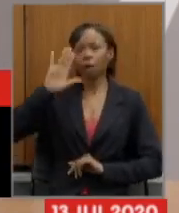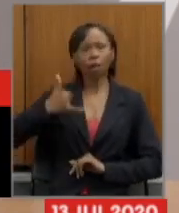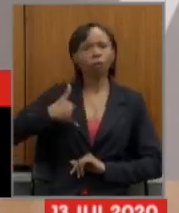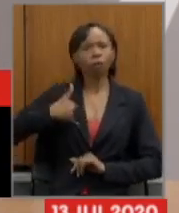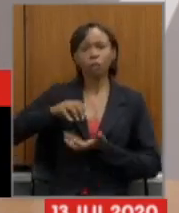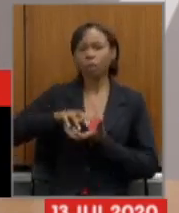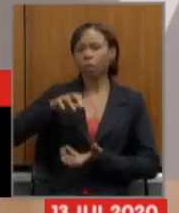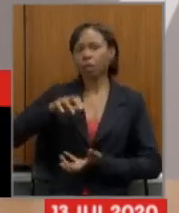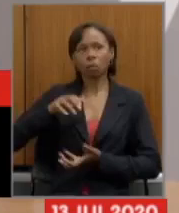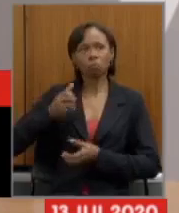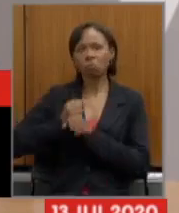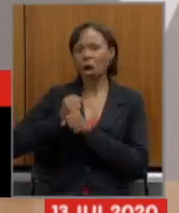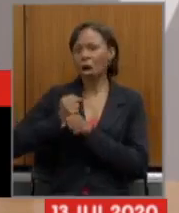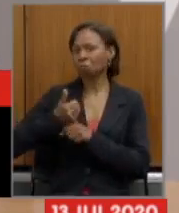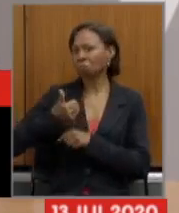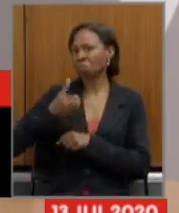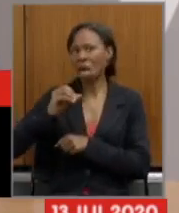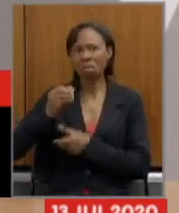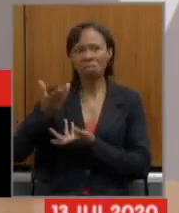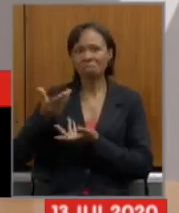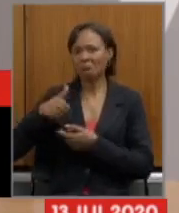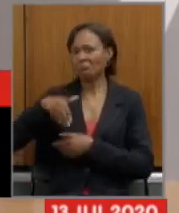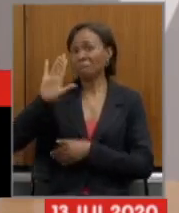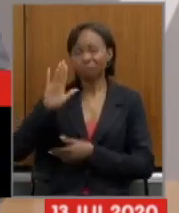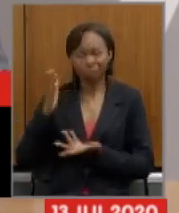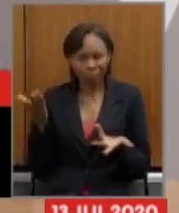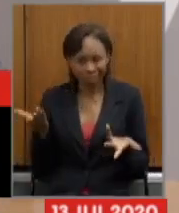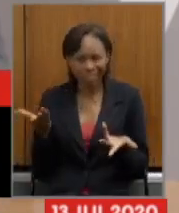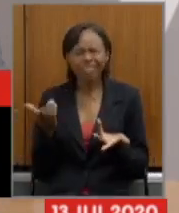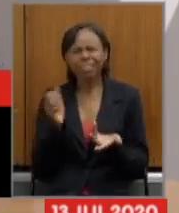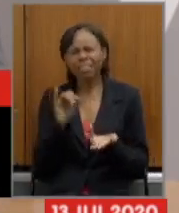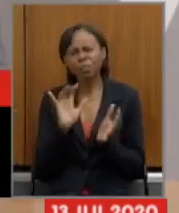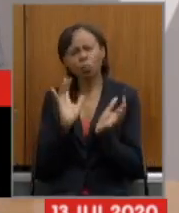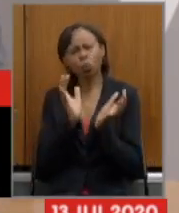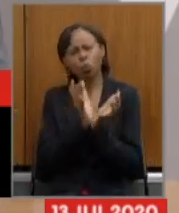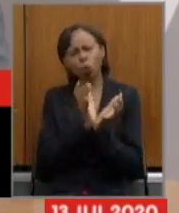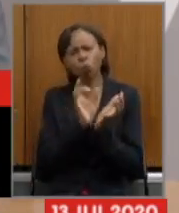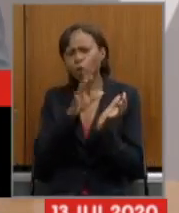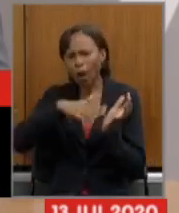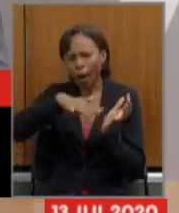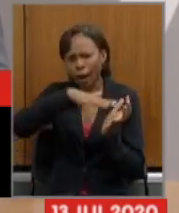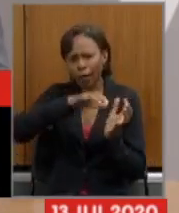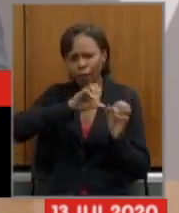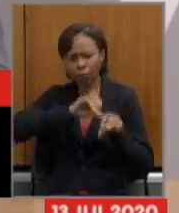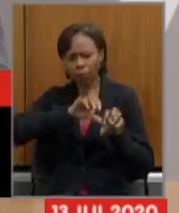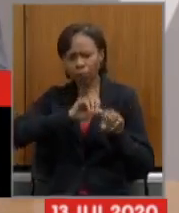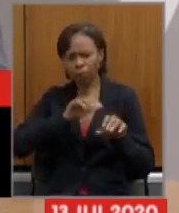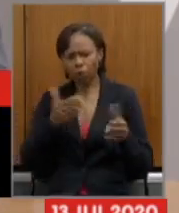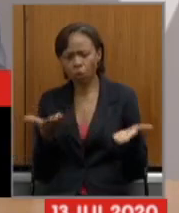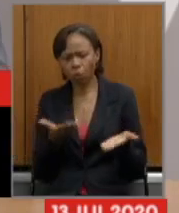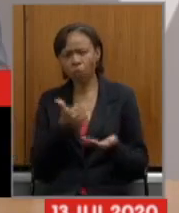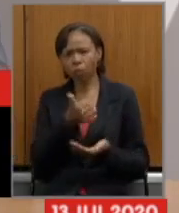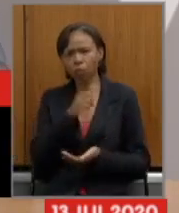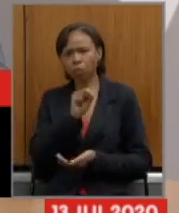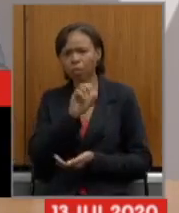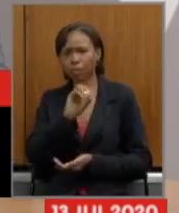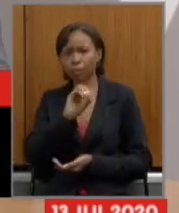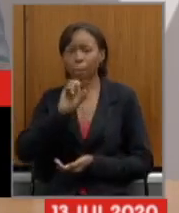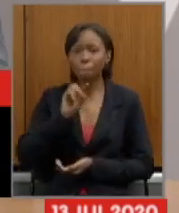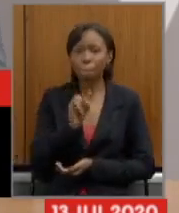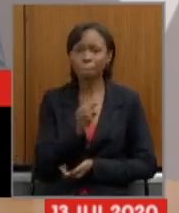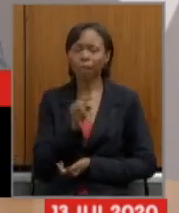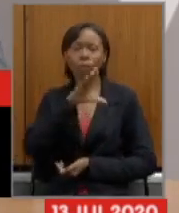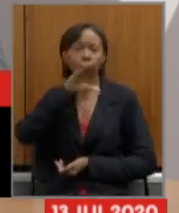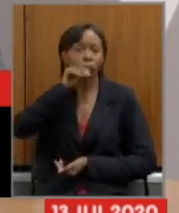anos se a gente for pegar só a classe de servidores da educação hoje a gente tem 180 mil servidores